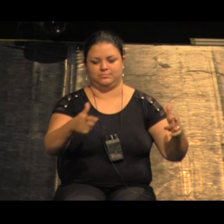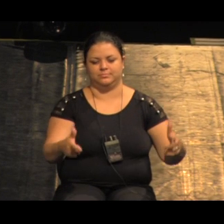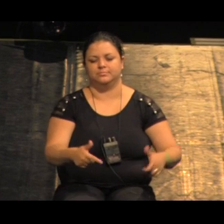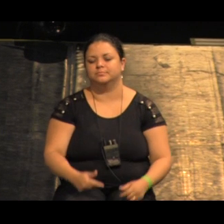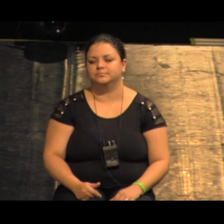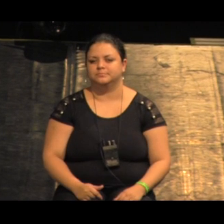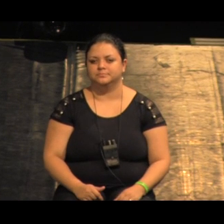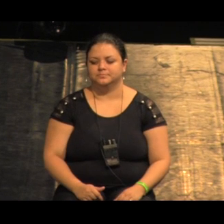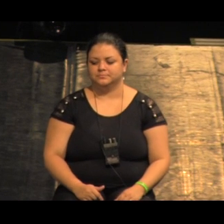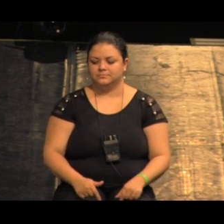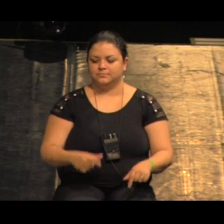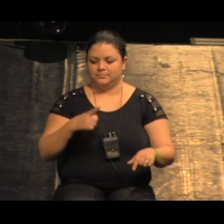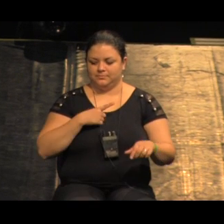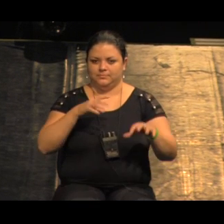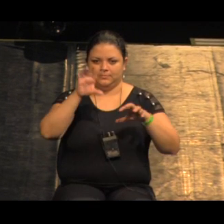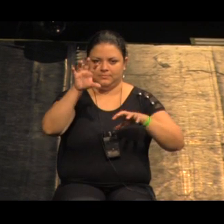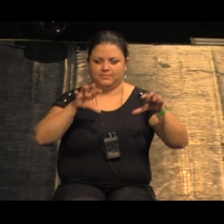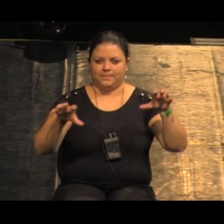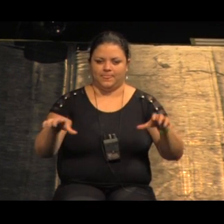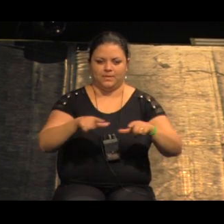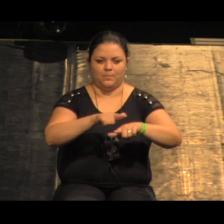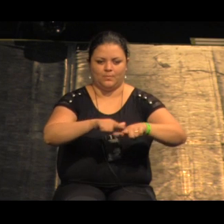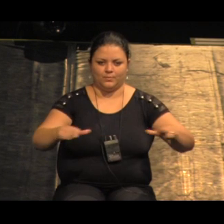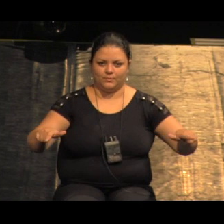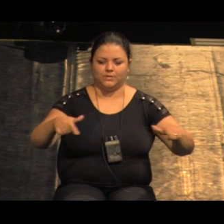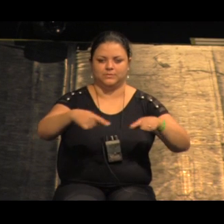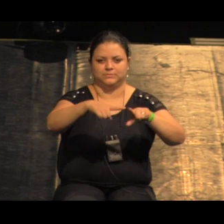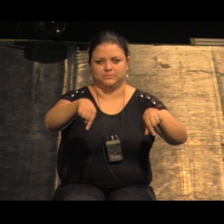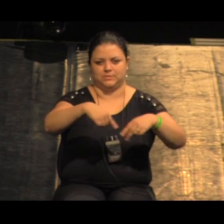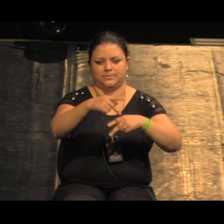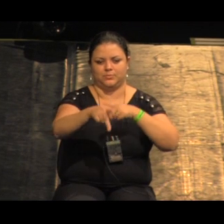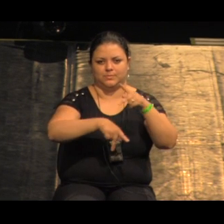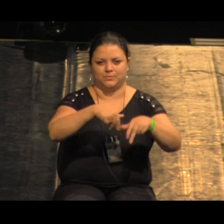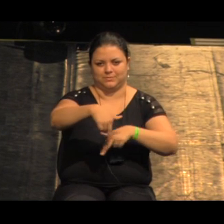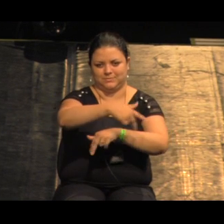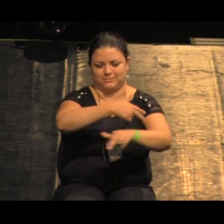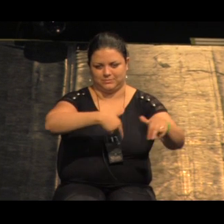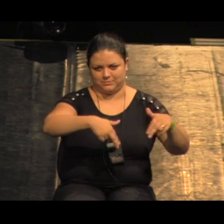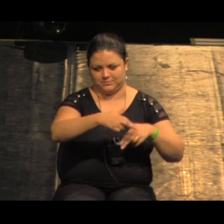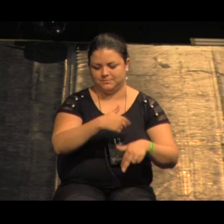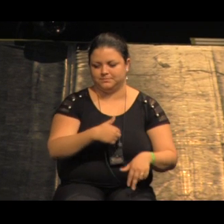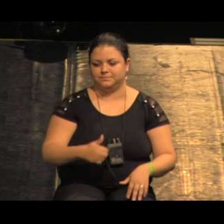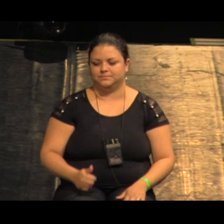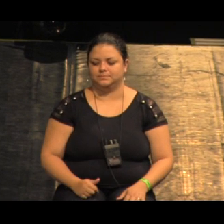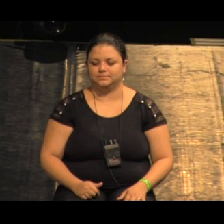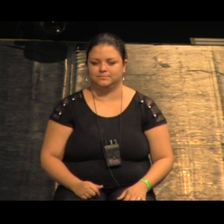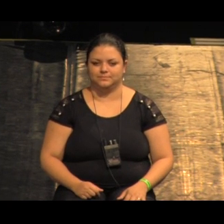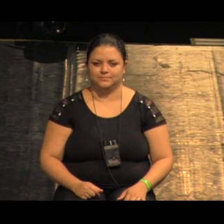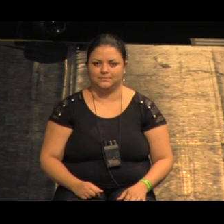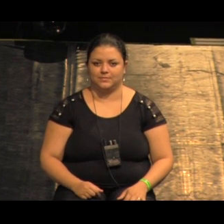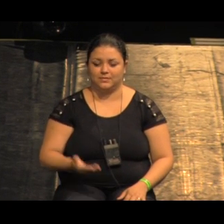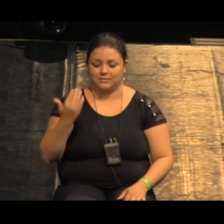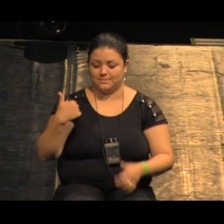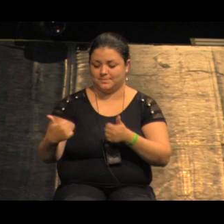aqui são os espaços públicos que existem confirma a leitura que todo mundo já tinha não existe nada junto do mar do mar desculpa